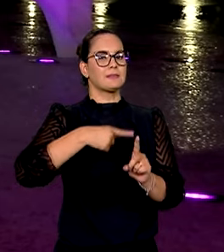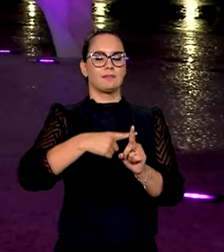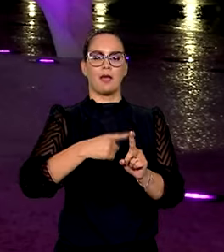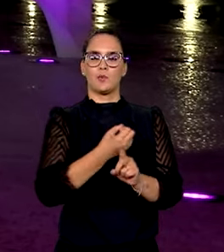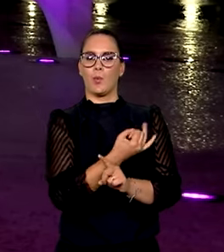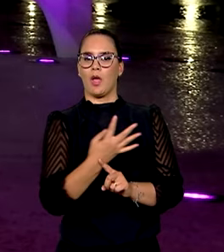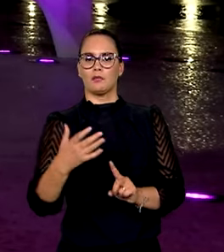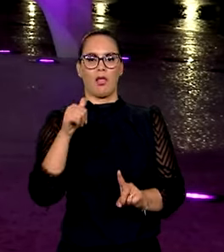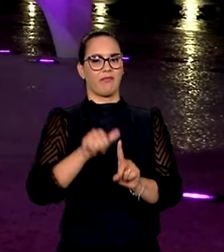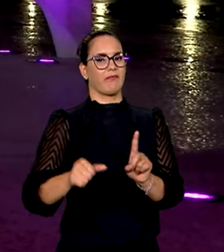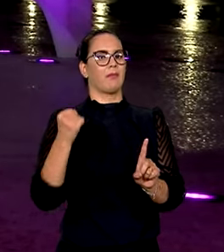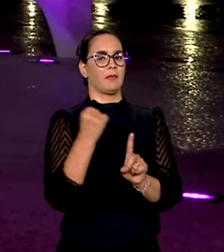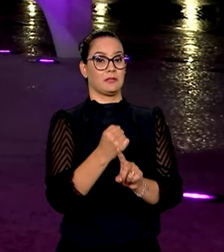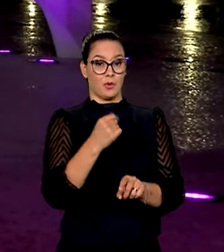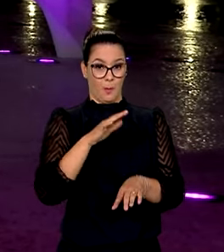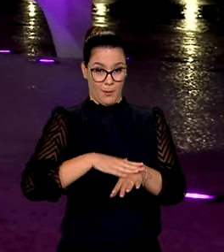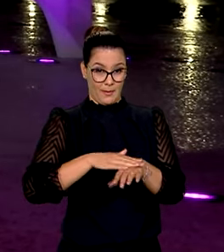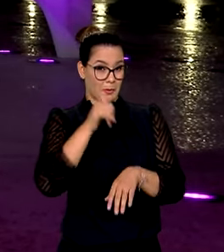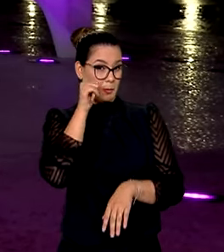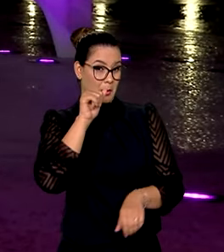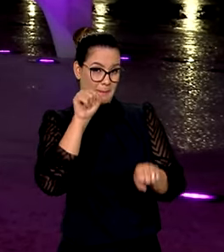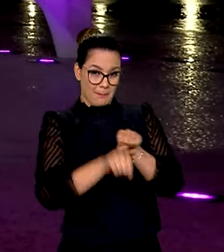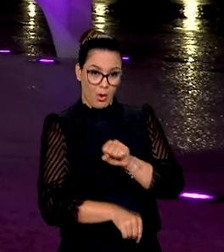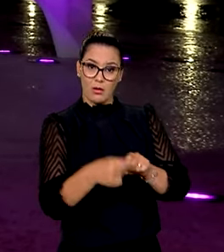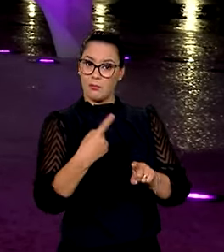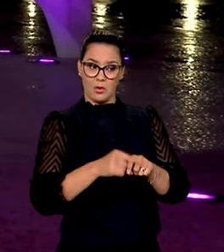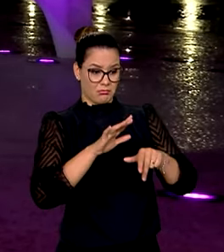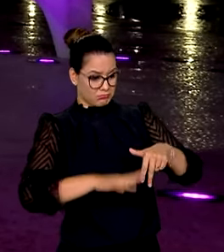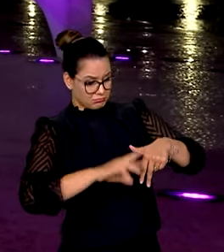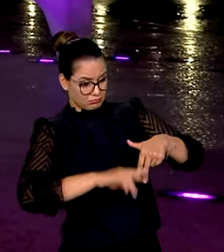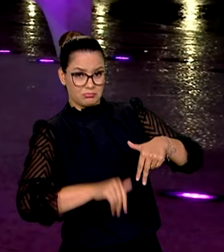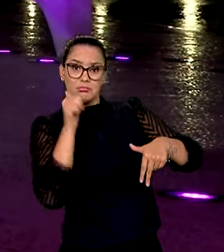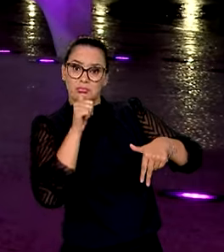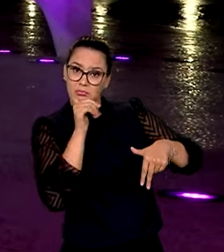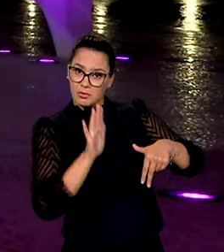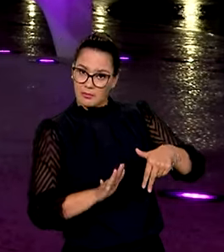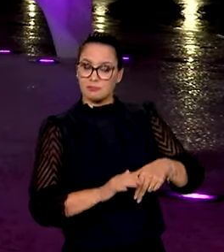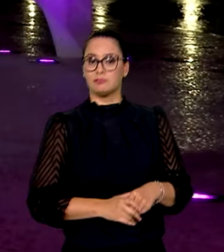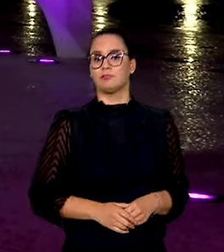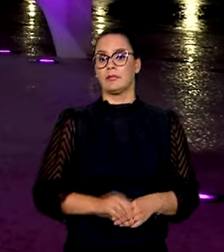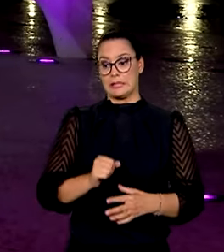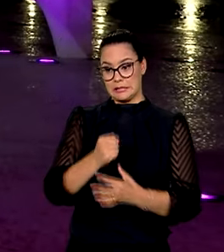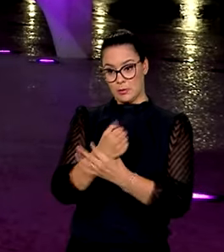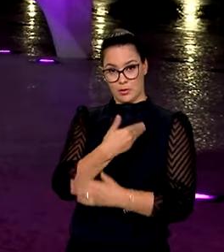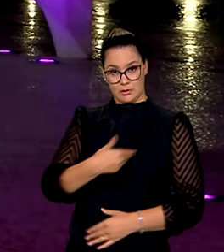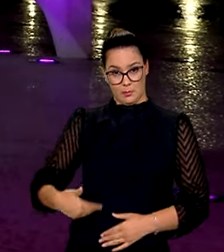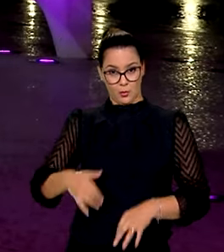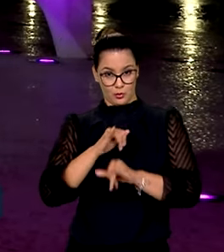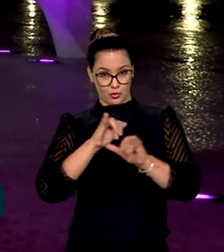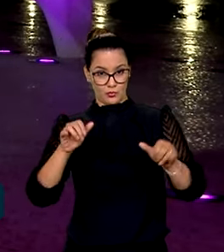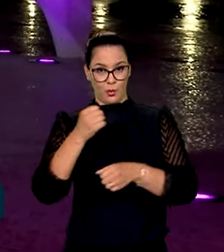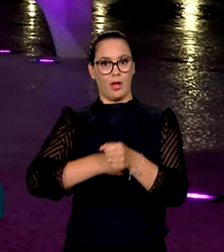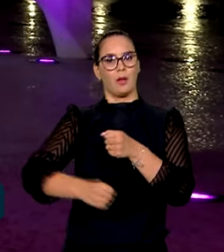feminicídios, quando há o assassinato de mulheres por serem mulheres. Segundo o Anuário Brasileiro de Segurança Pública, no ano